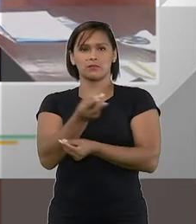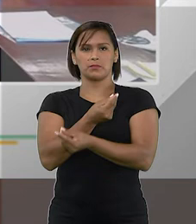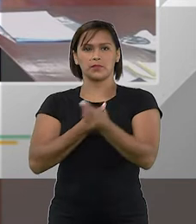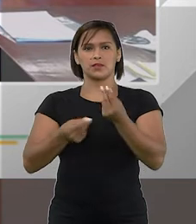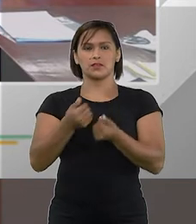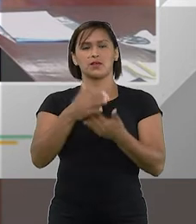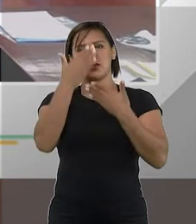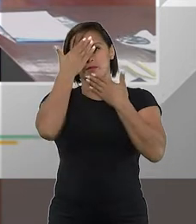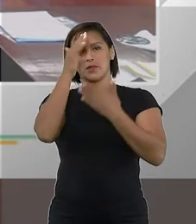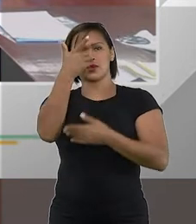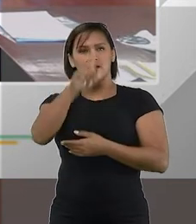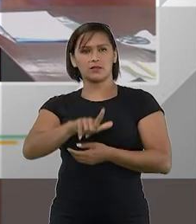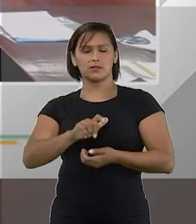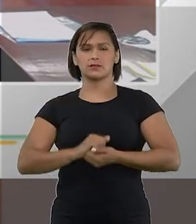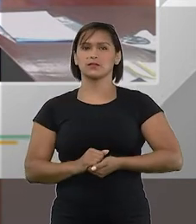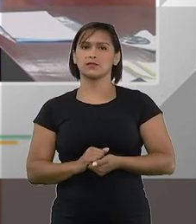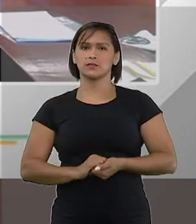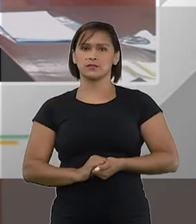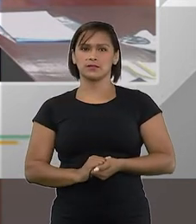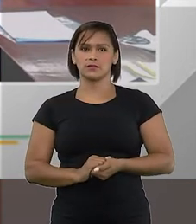muito obrigado mais uma vez